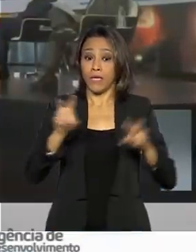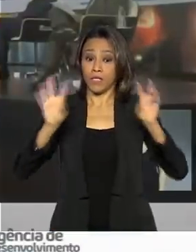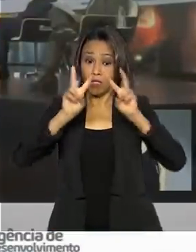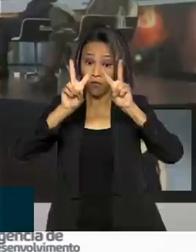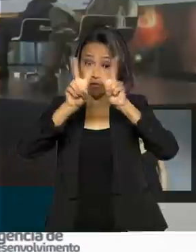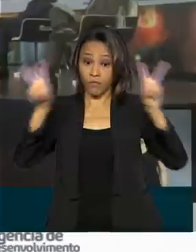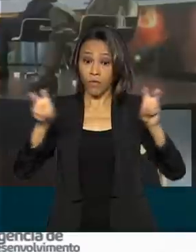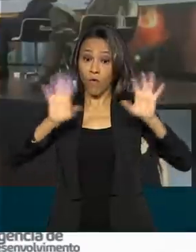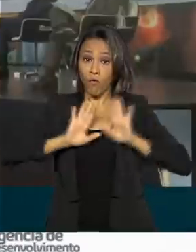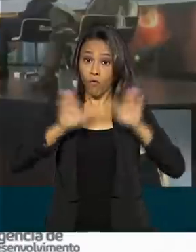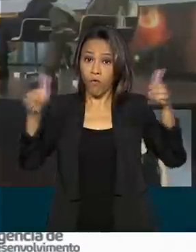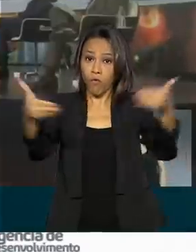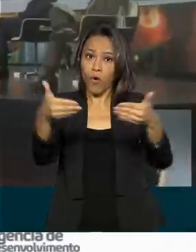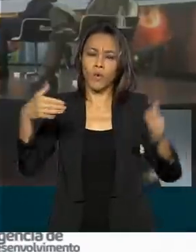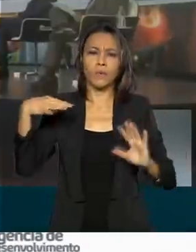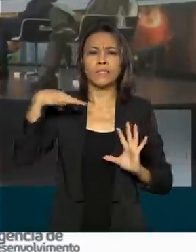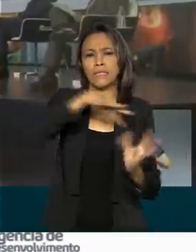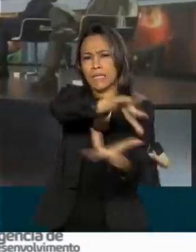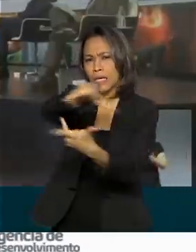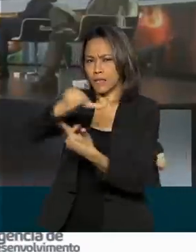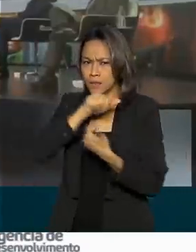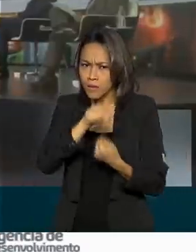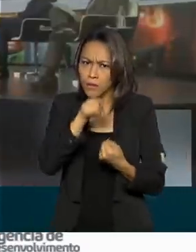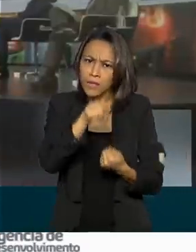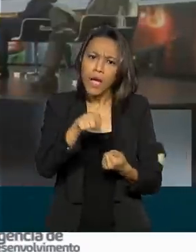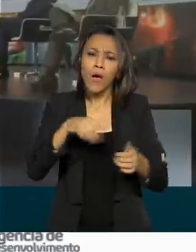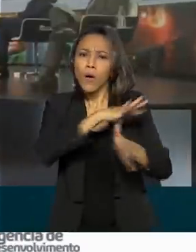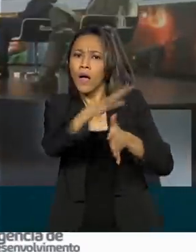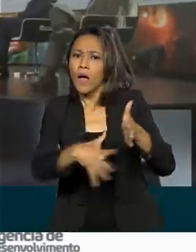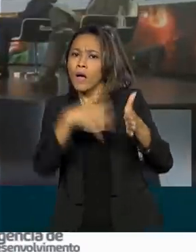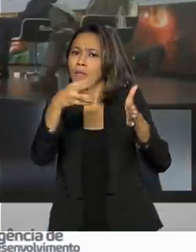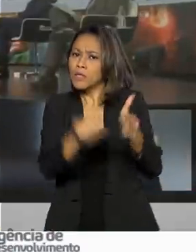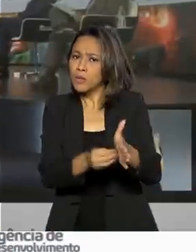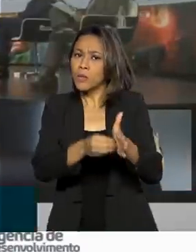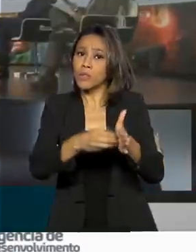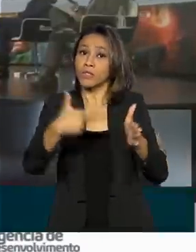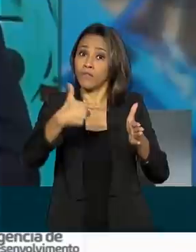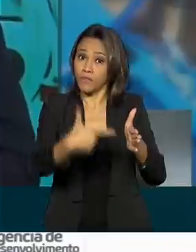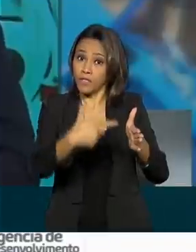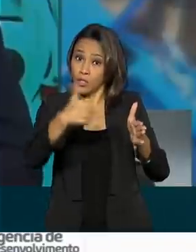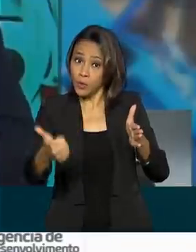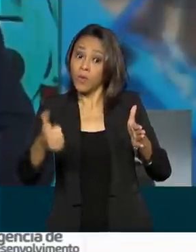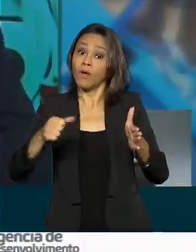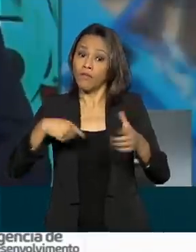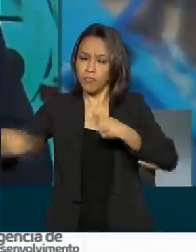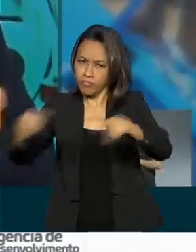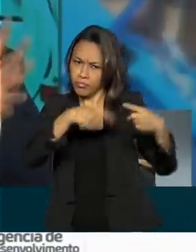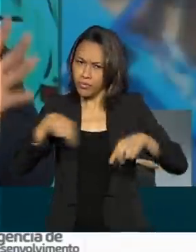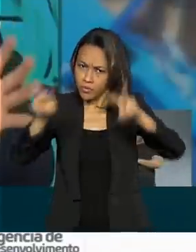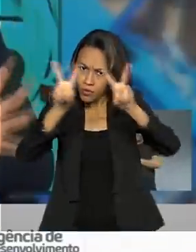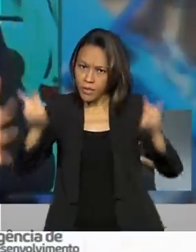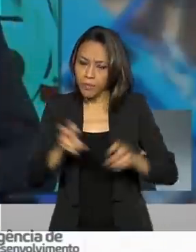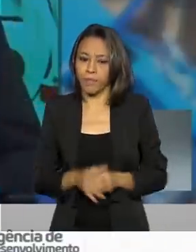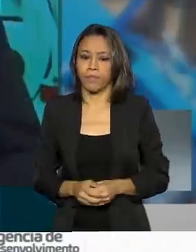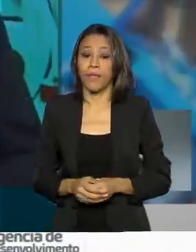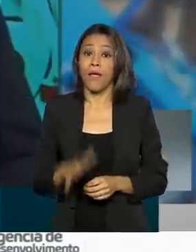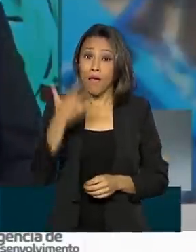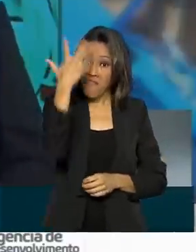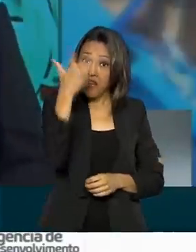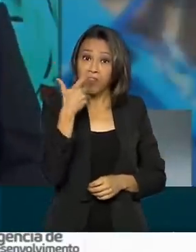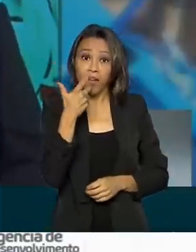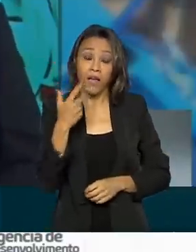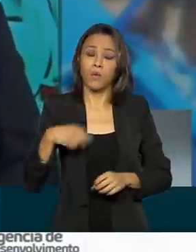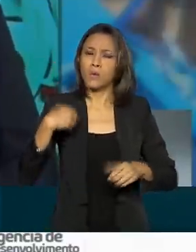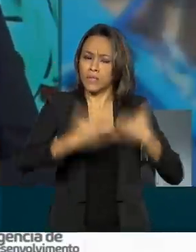Internacional Amazônia Mais 21 vem debatendo a questão. É fácil de falar desenvolvimento econômico,